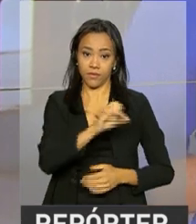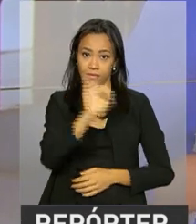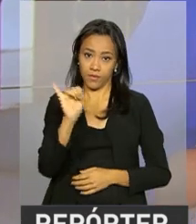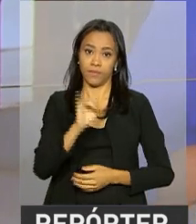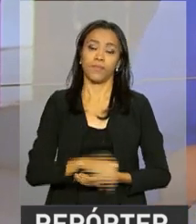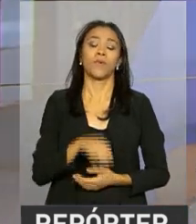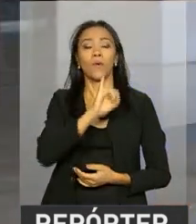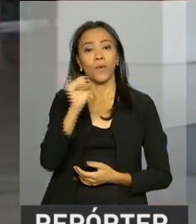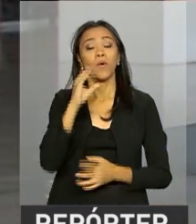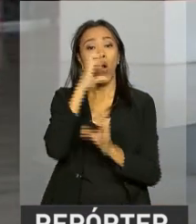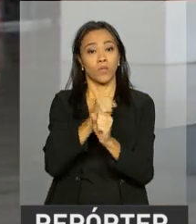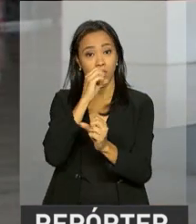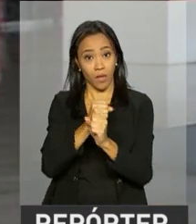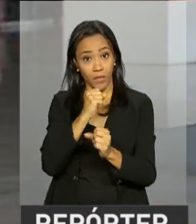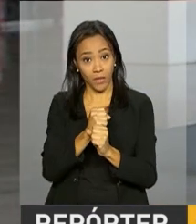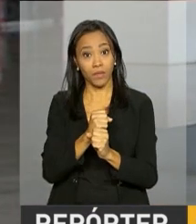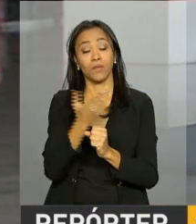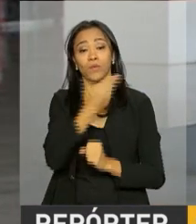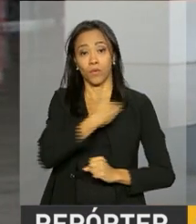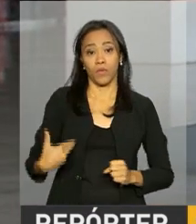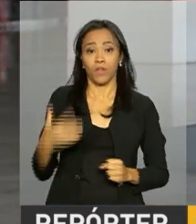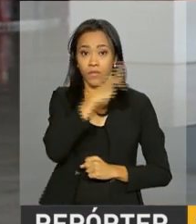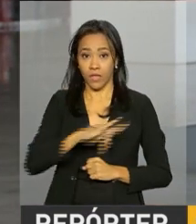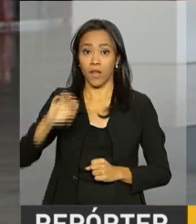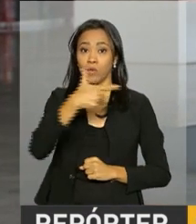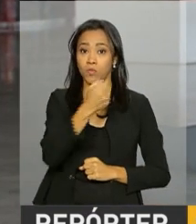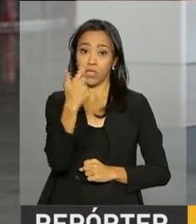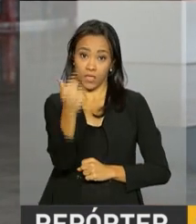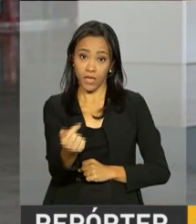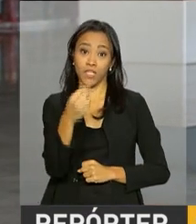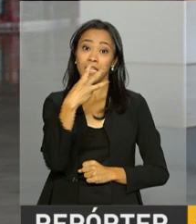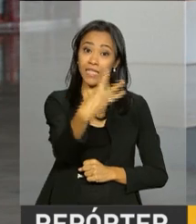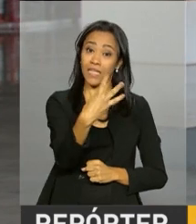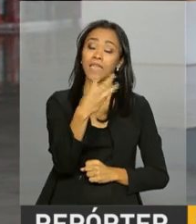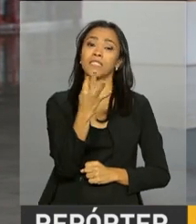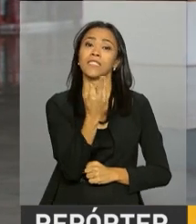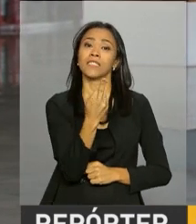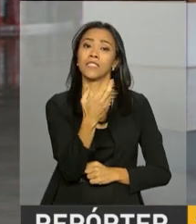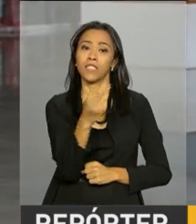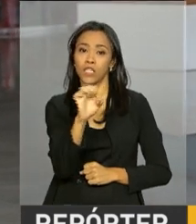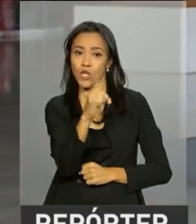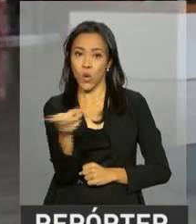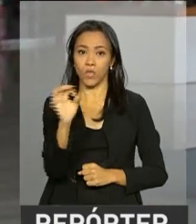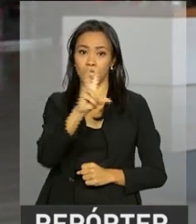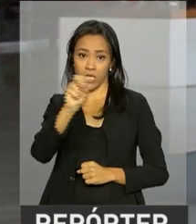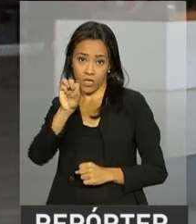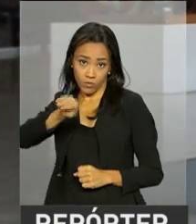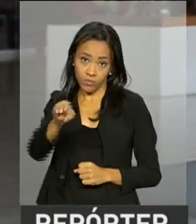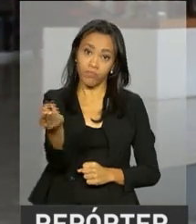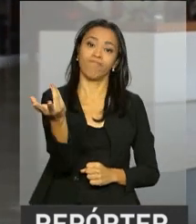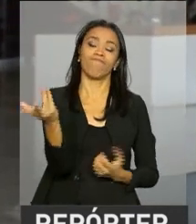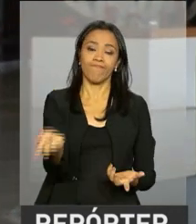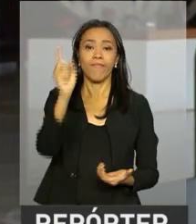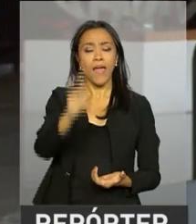Leandro. O Orçamento da União para 2017 é de R$,5 trilhões. A lei orçamentária para o ano